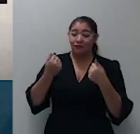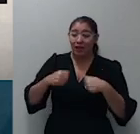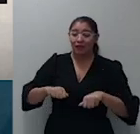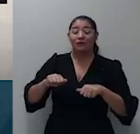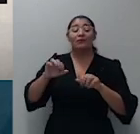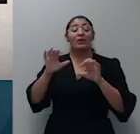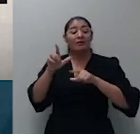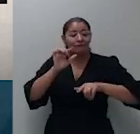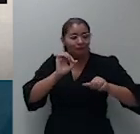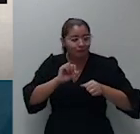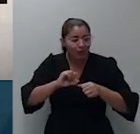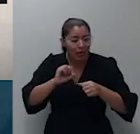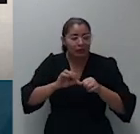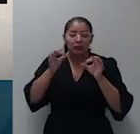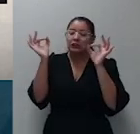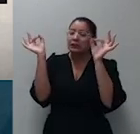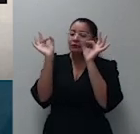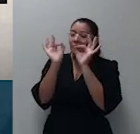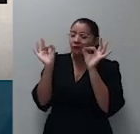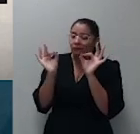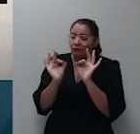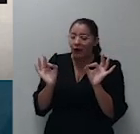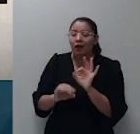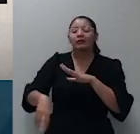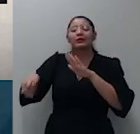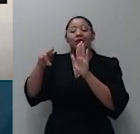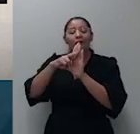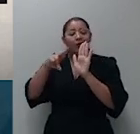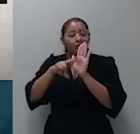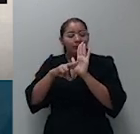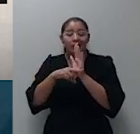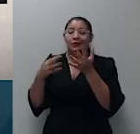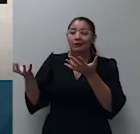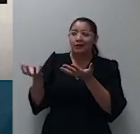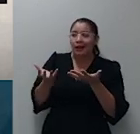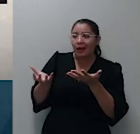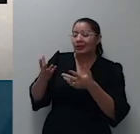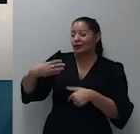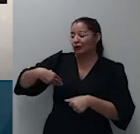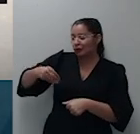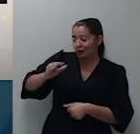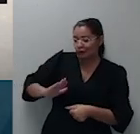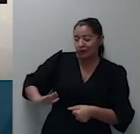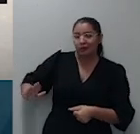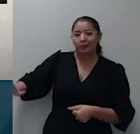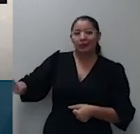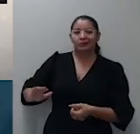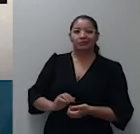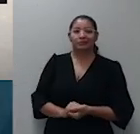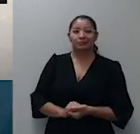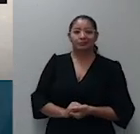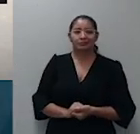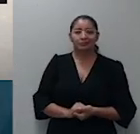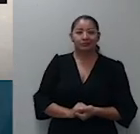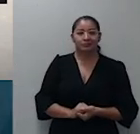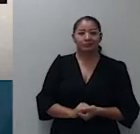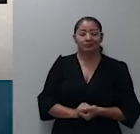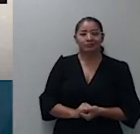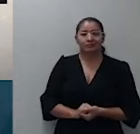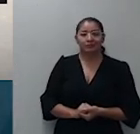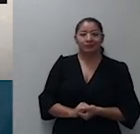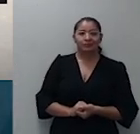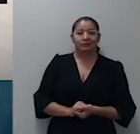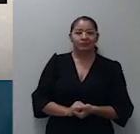adequada e no interesse do menor este poder pois não ministro desculpe